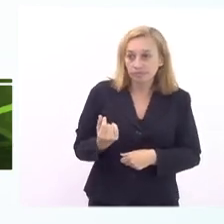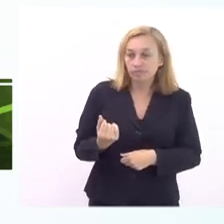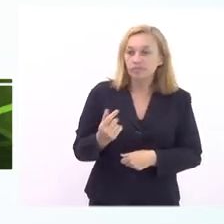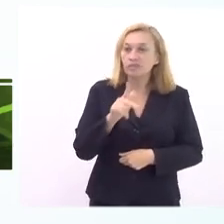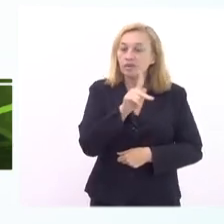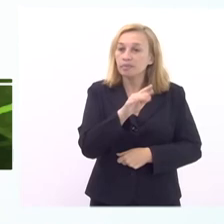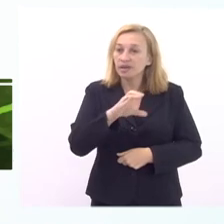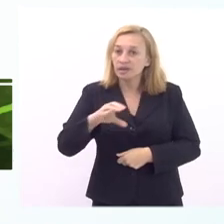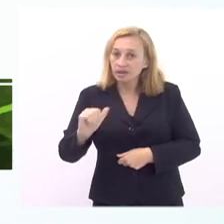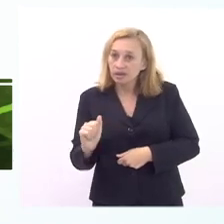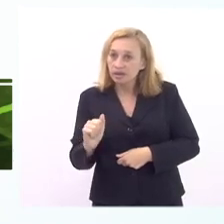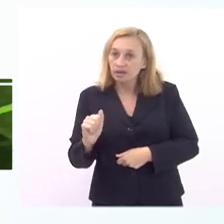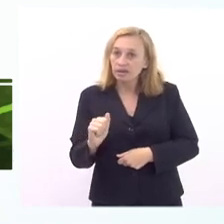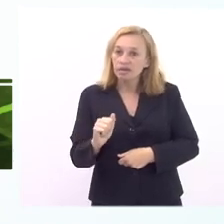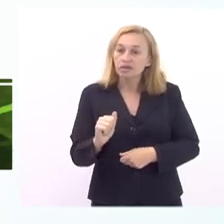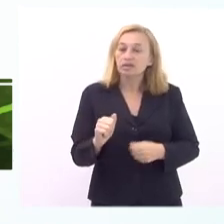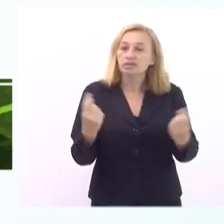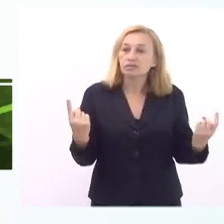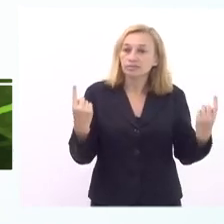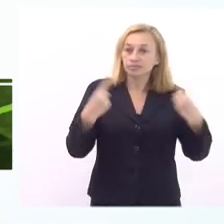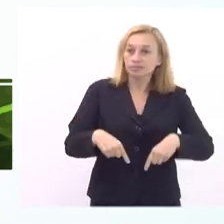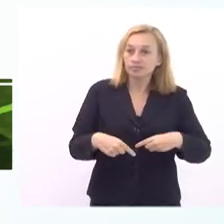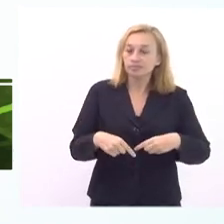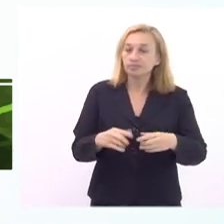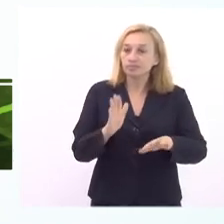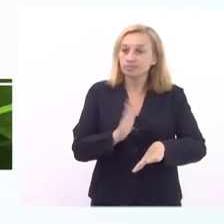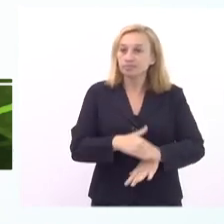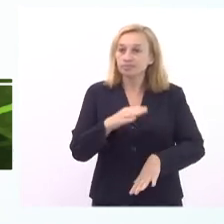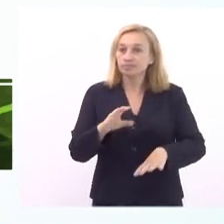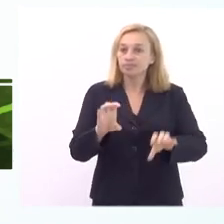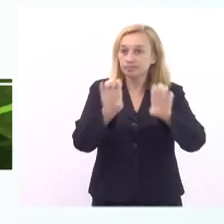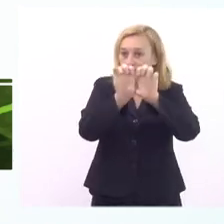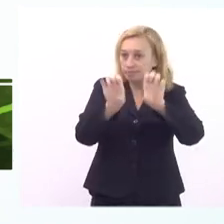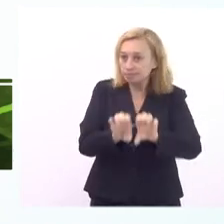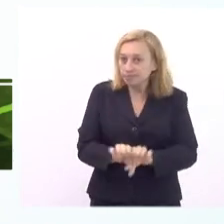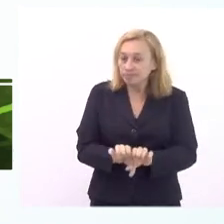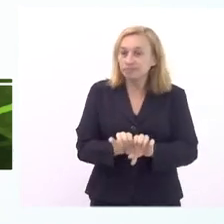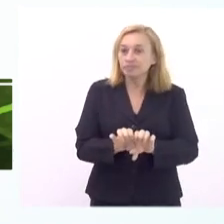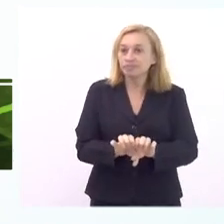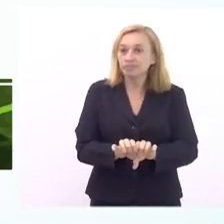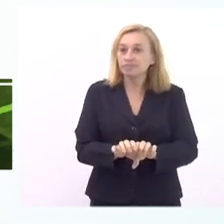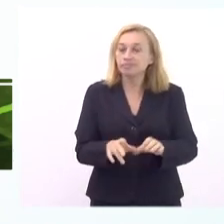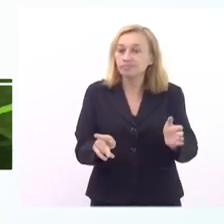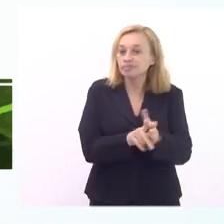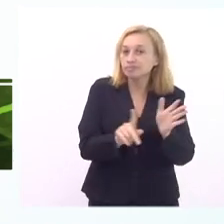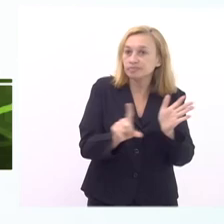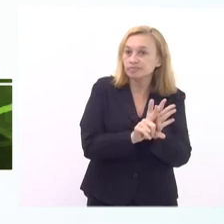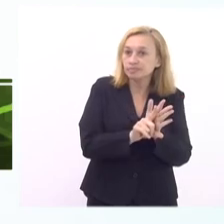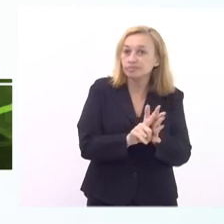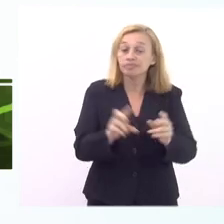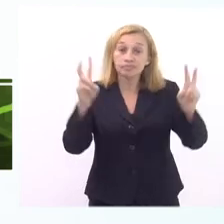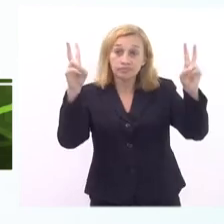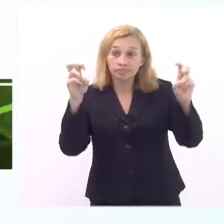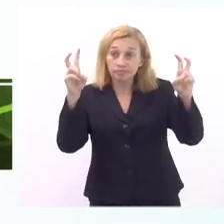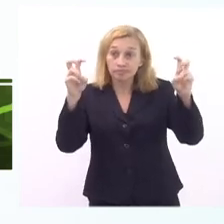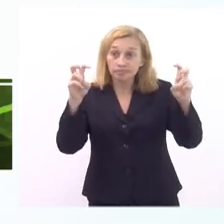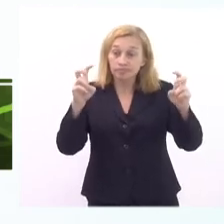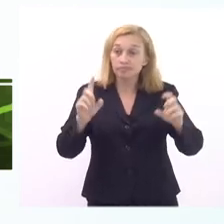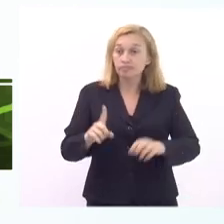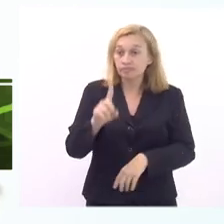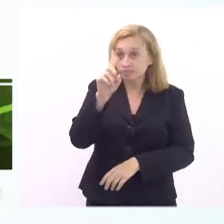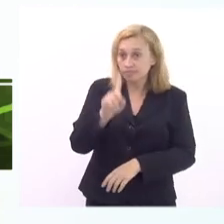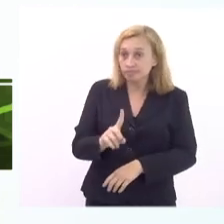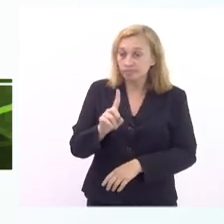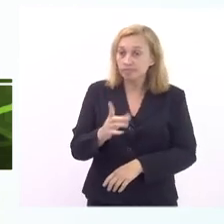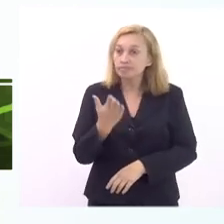per capita que a gente entende que tem desafios aí que são mais estruturantes a gente trouxe no projeto de lei essa questão da garantia também de um